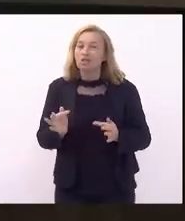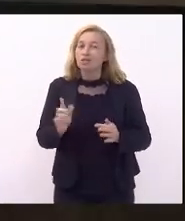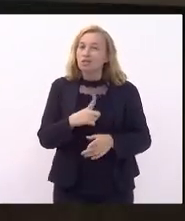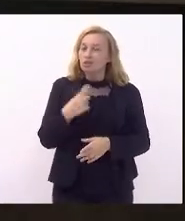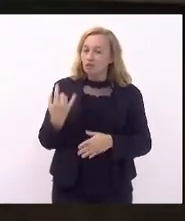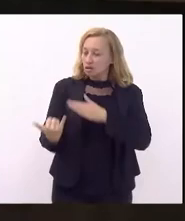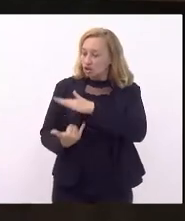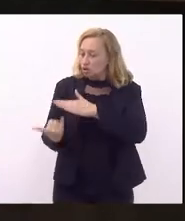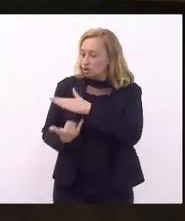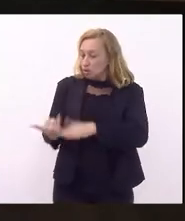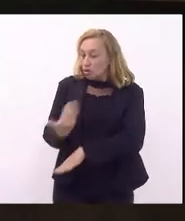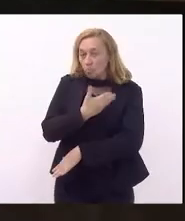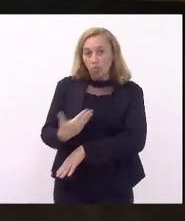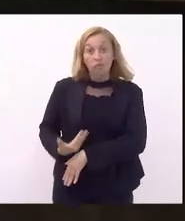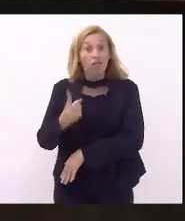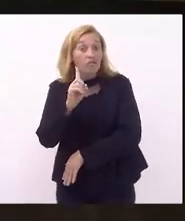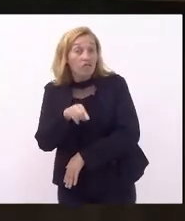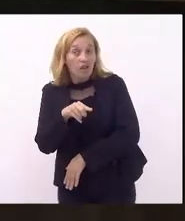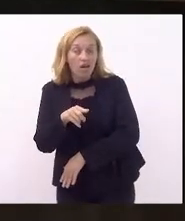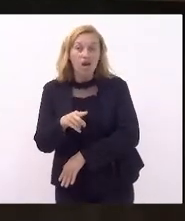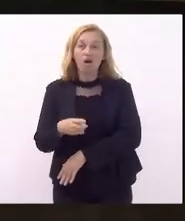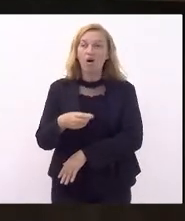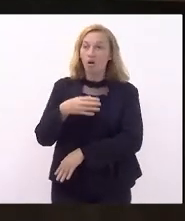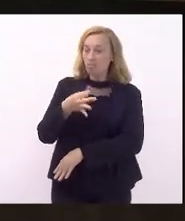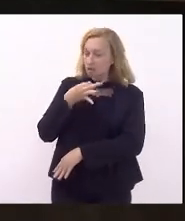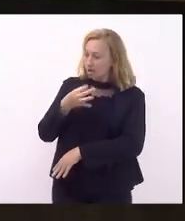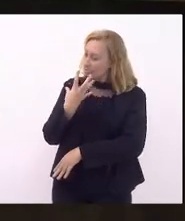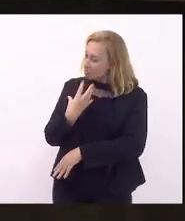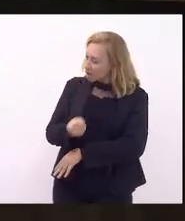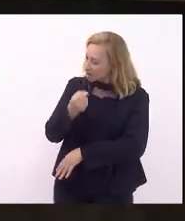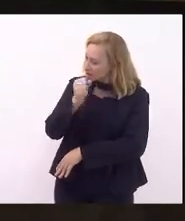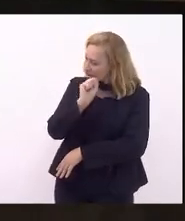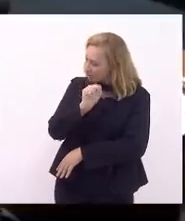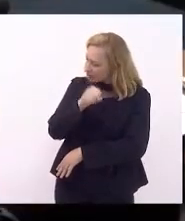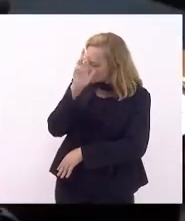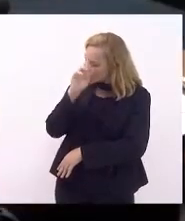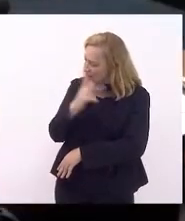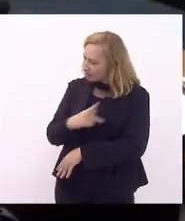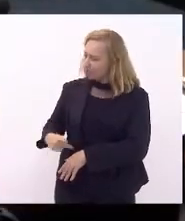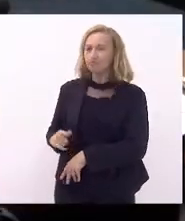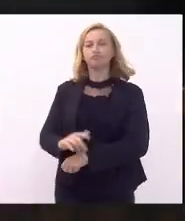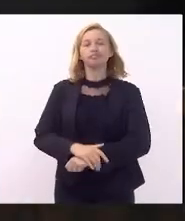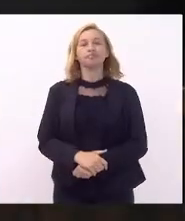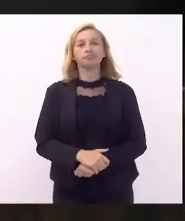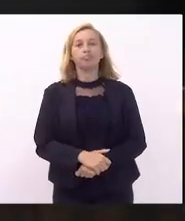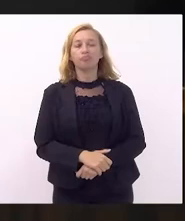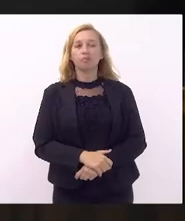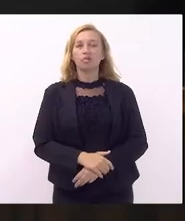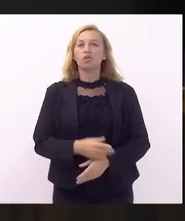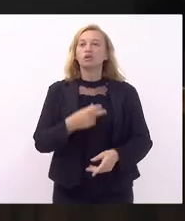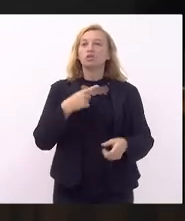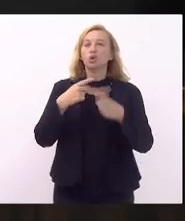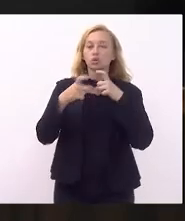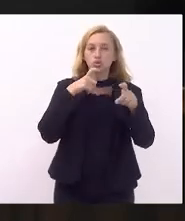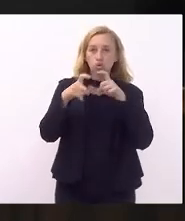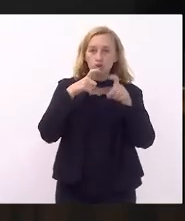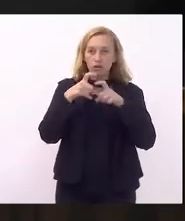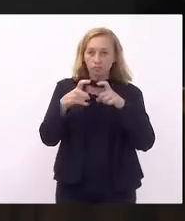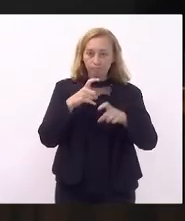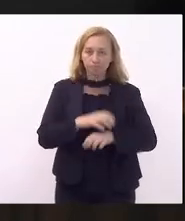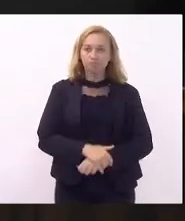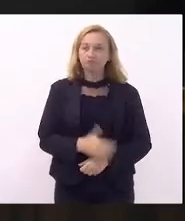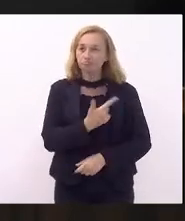instituições públicas. O parecer é favorável, presidente. Com os pareceres emitidos em discussão,